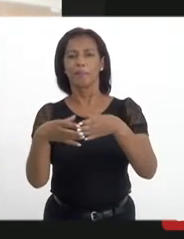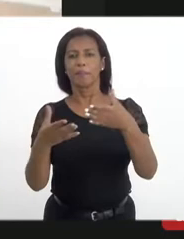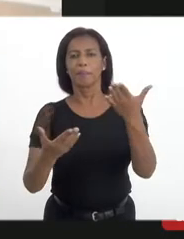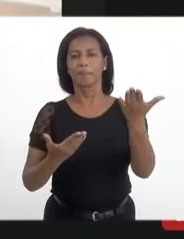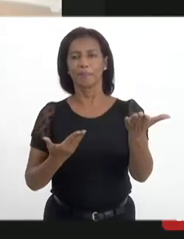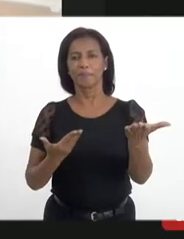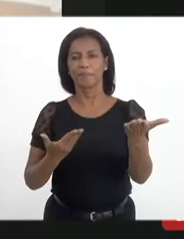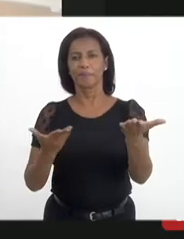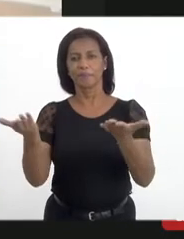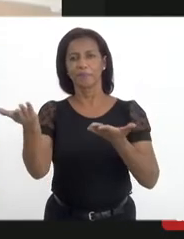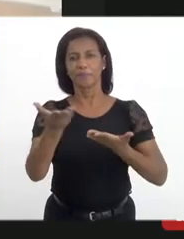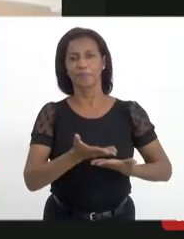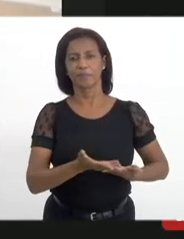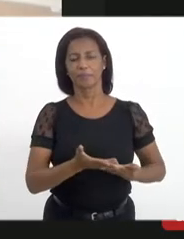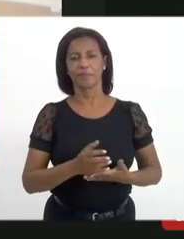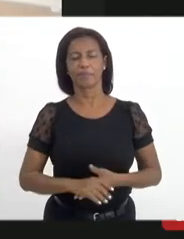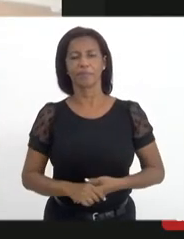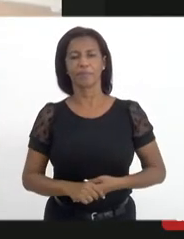convidados.